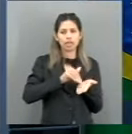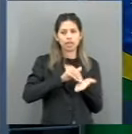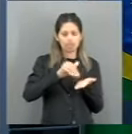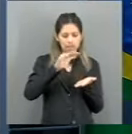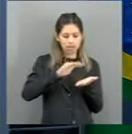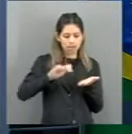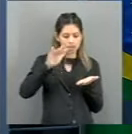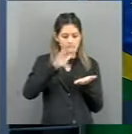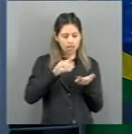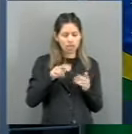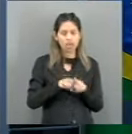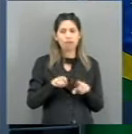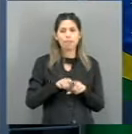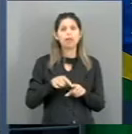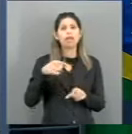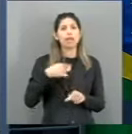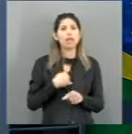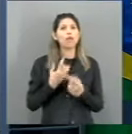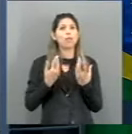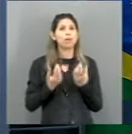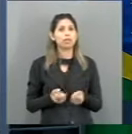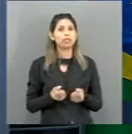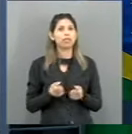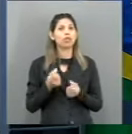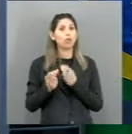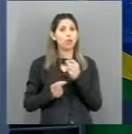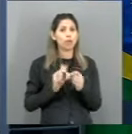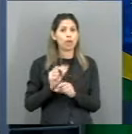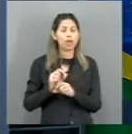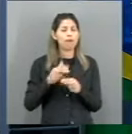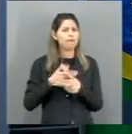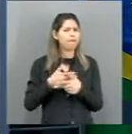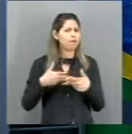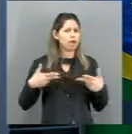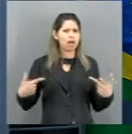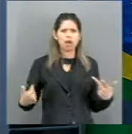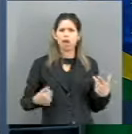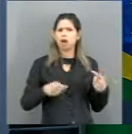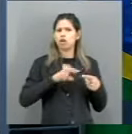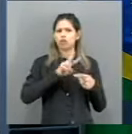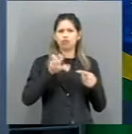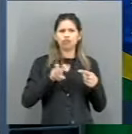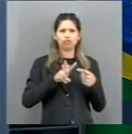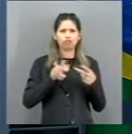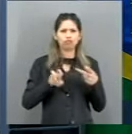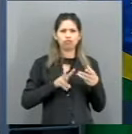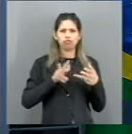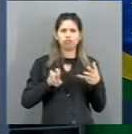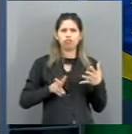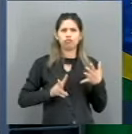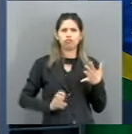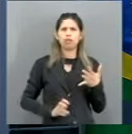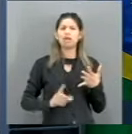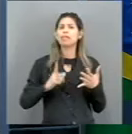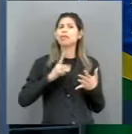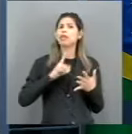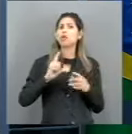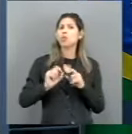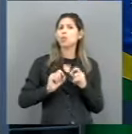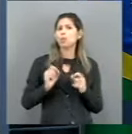demandas, recebi, do município. Quero também destacar que quem me